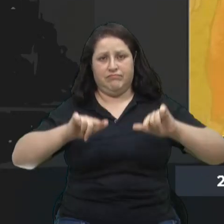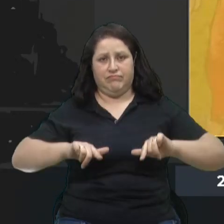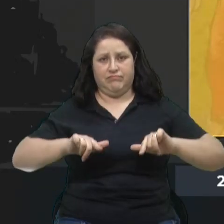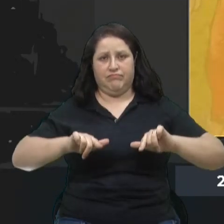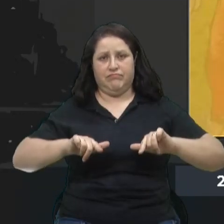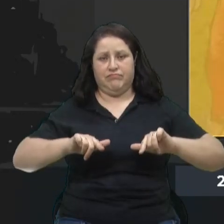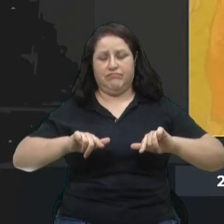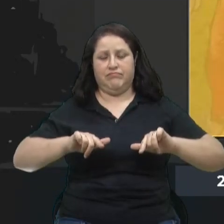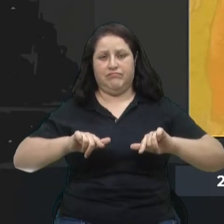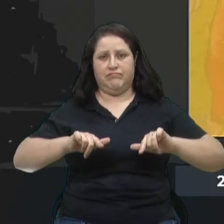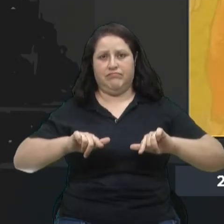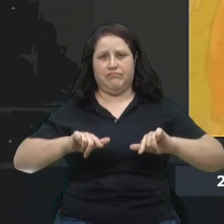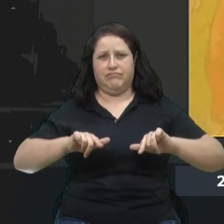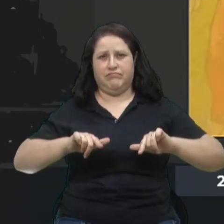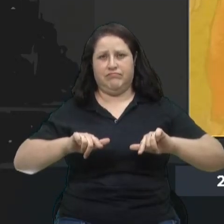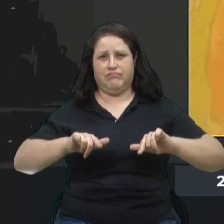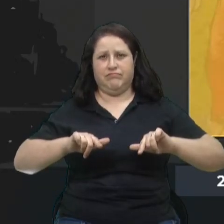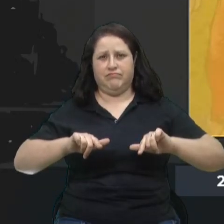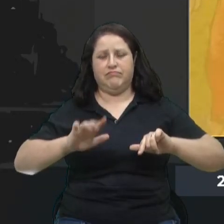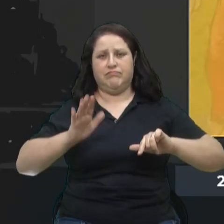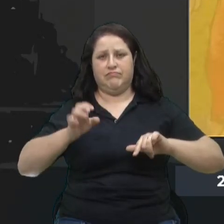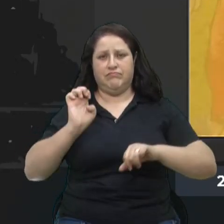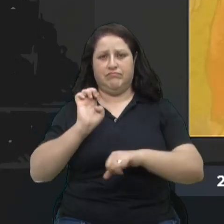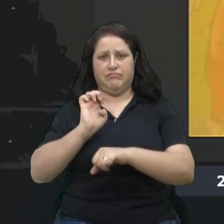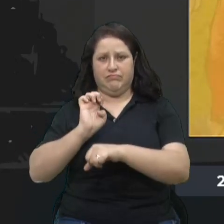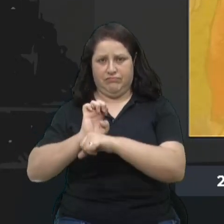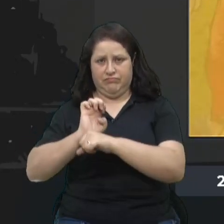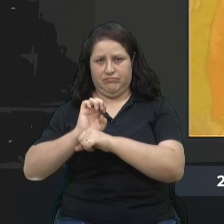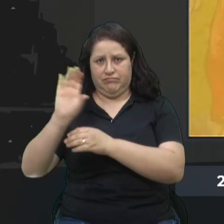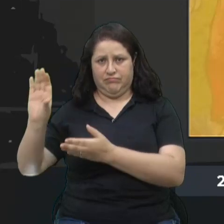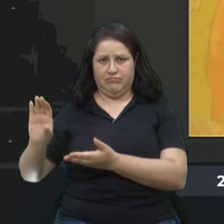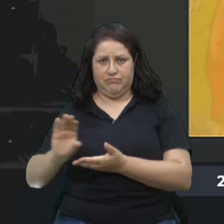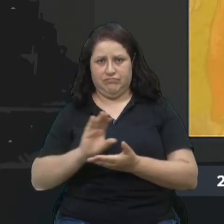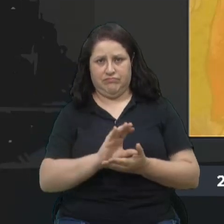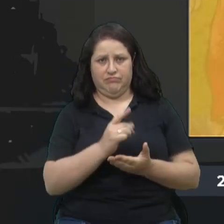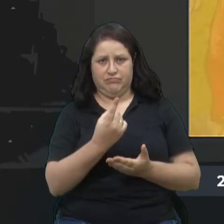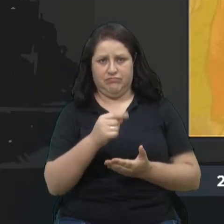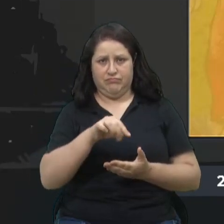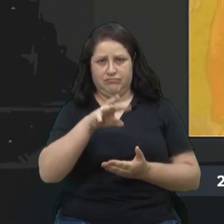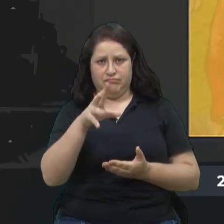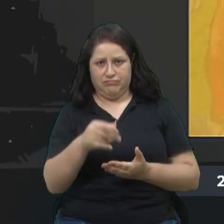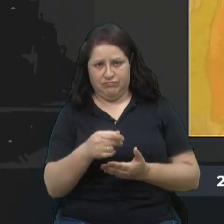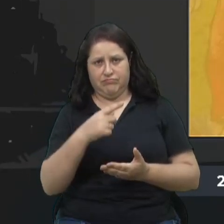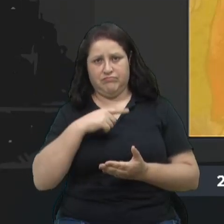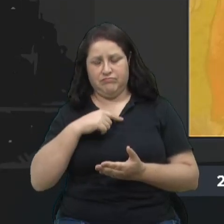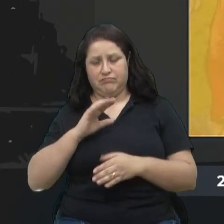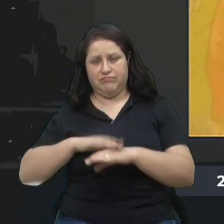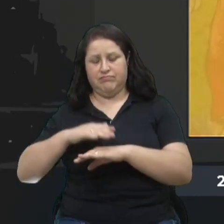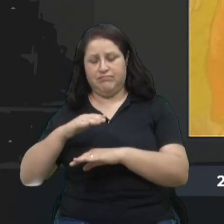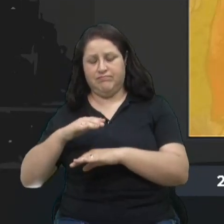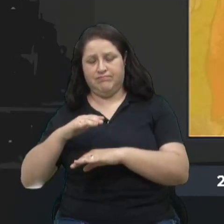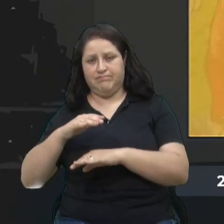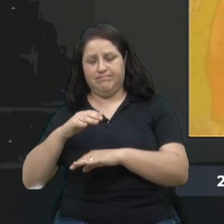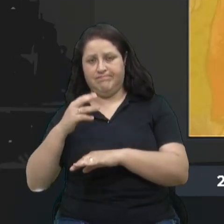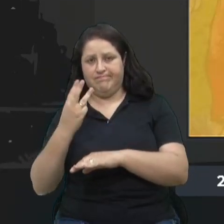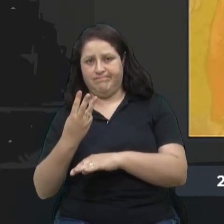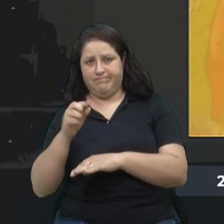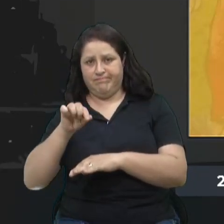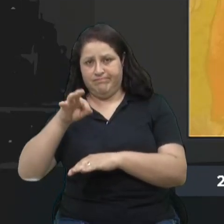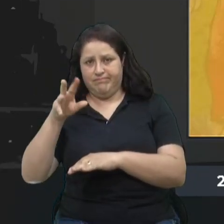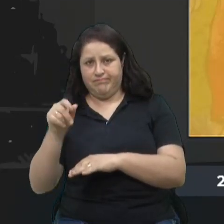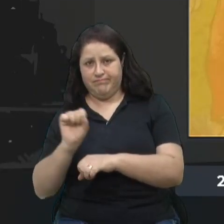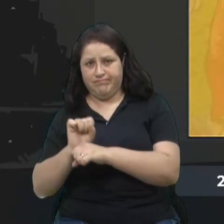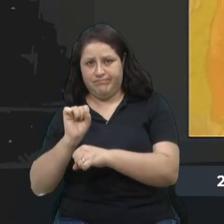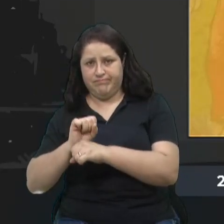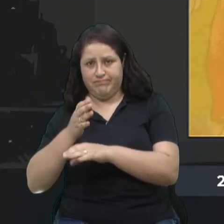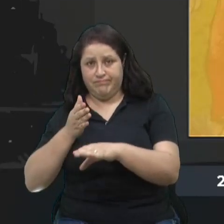Freio Salvador, onde o Estado já aportou um milhão, e existem outros três milhões aguardando a aprovação do Conselho Estadual para